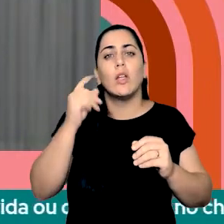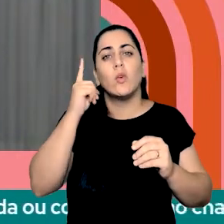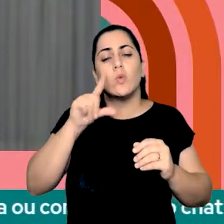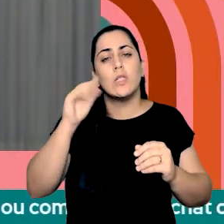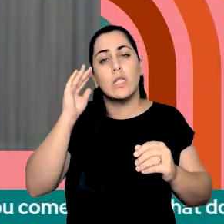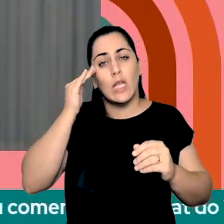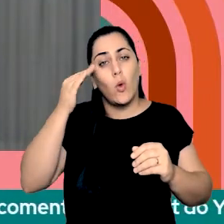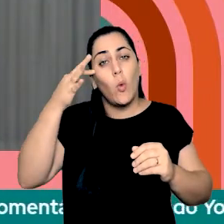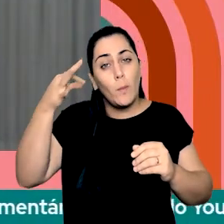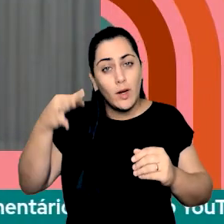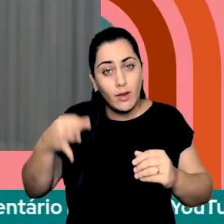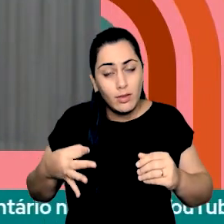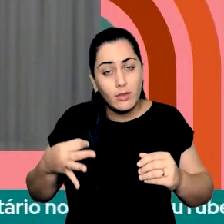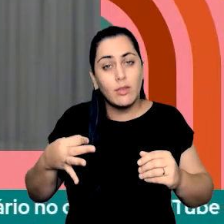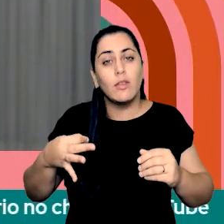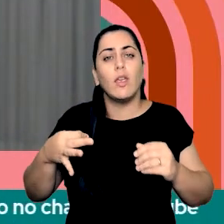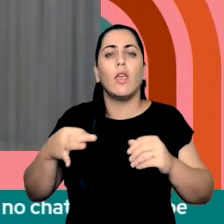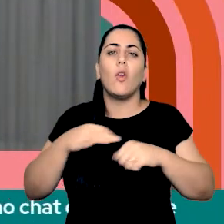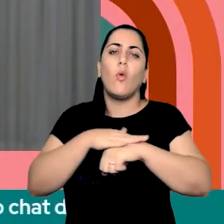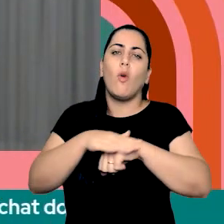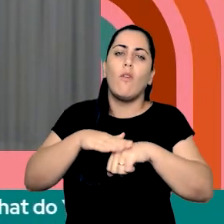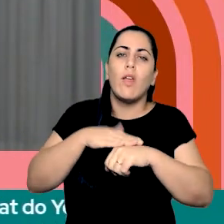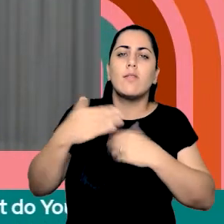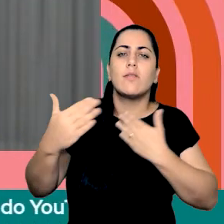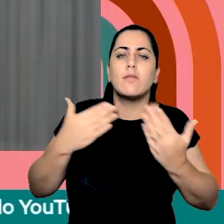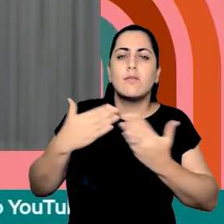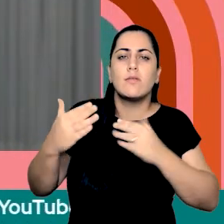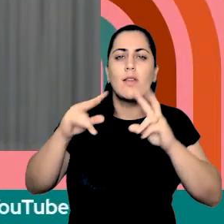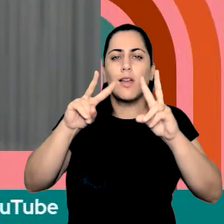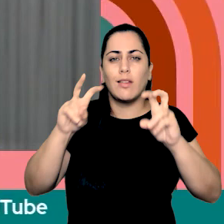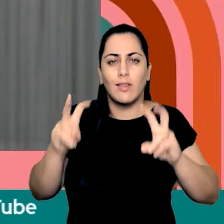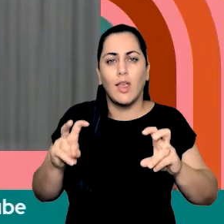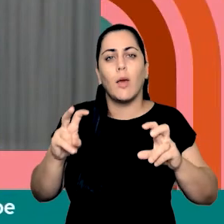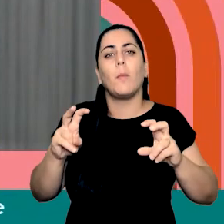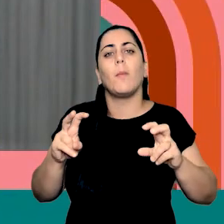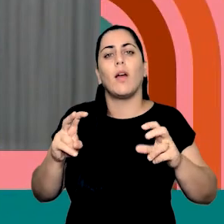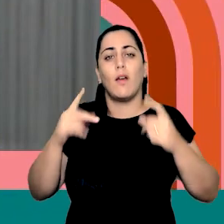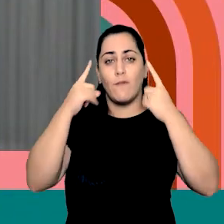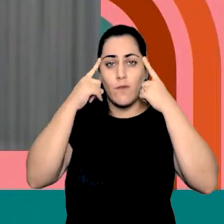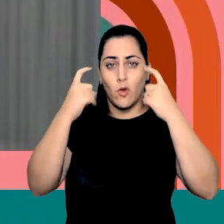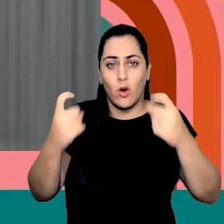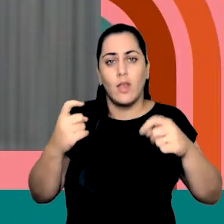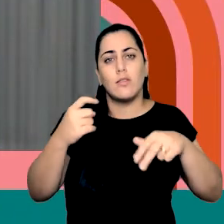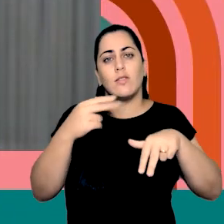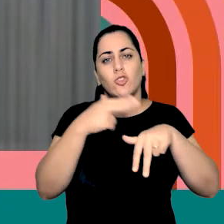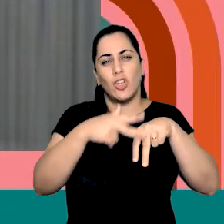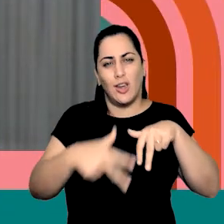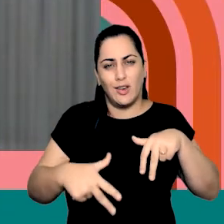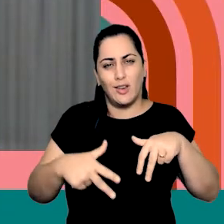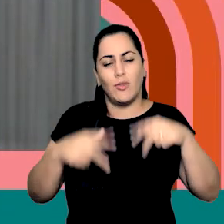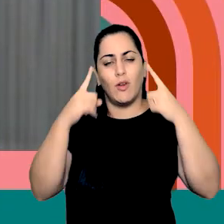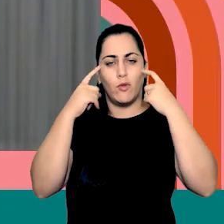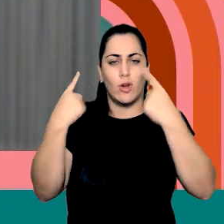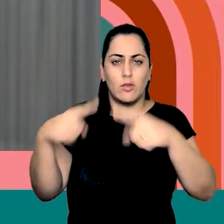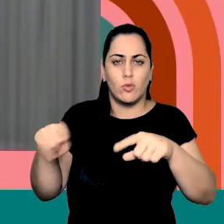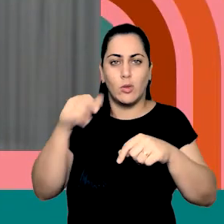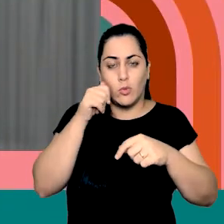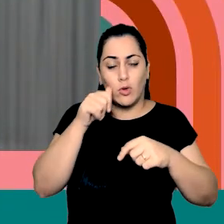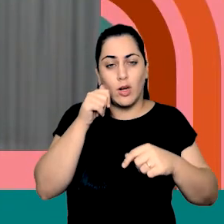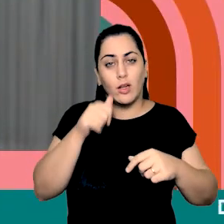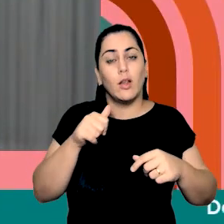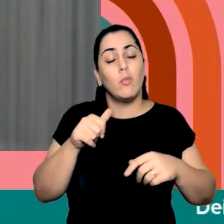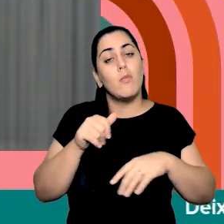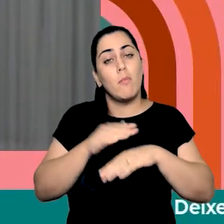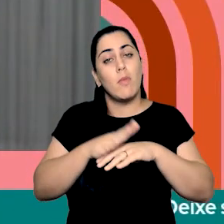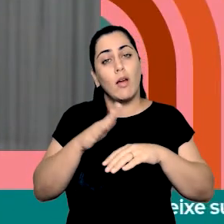entenda, compreenda, converse, avance em relação à violência de gênero. E para também tornar um pouco mais interessante aqui a minha